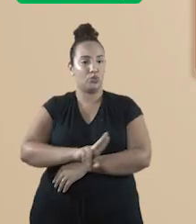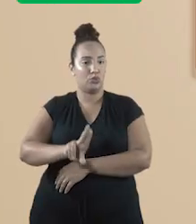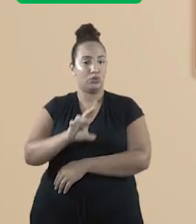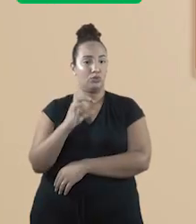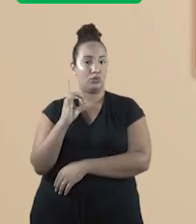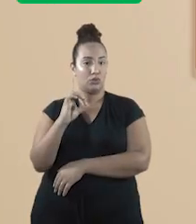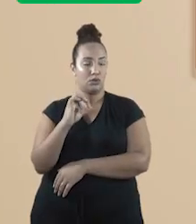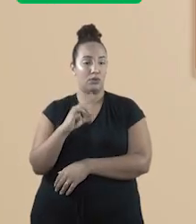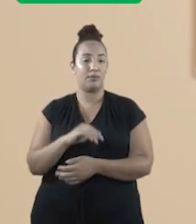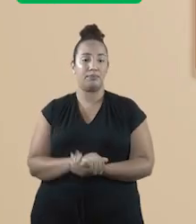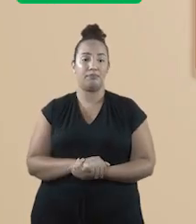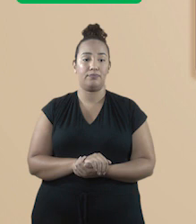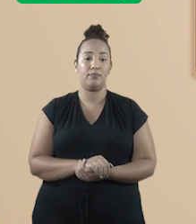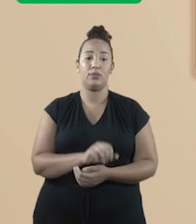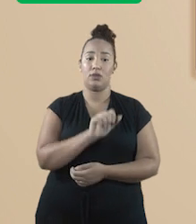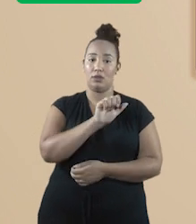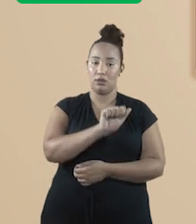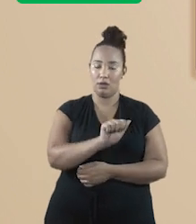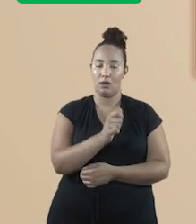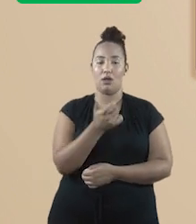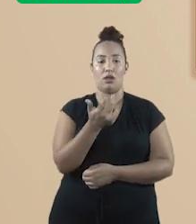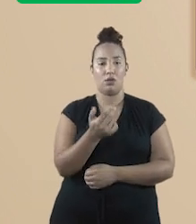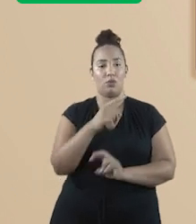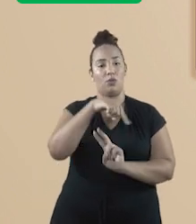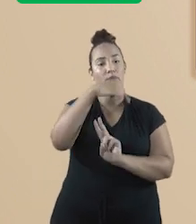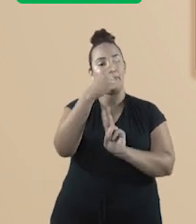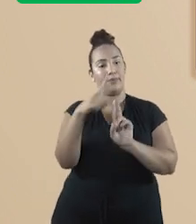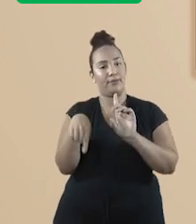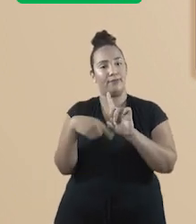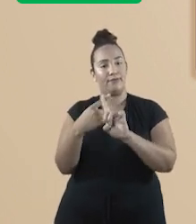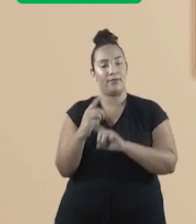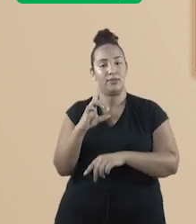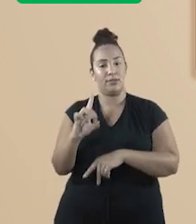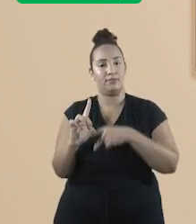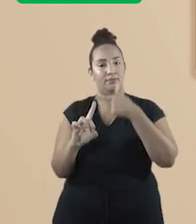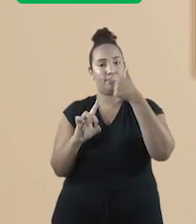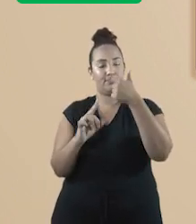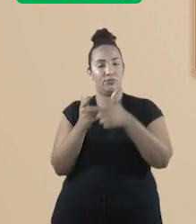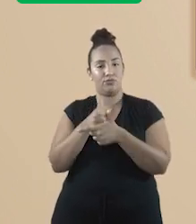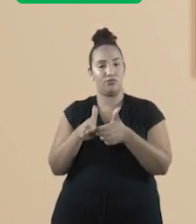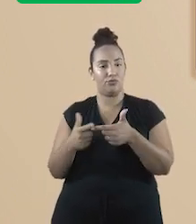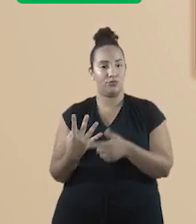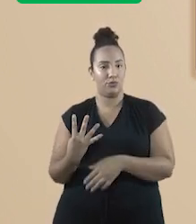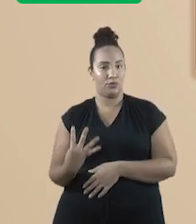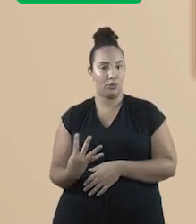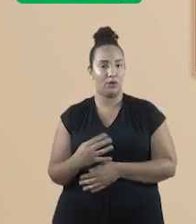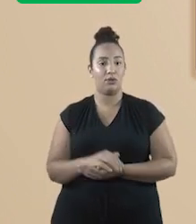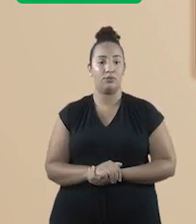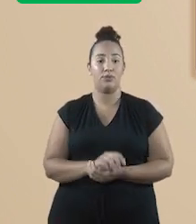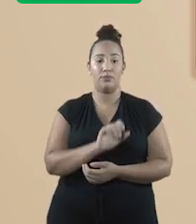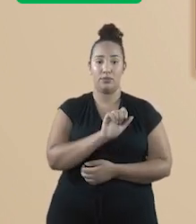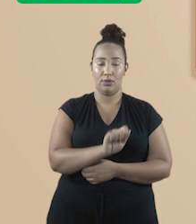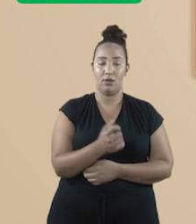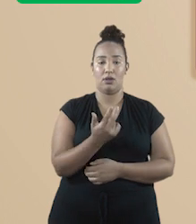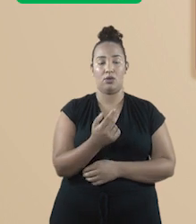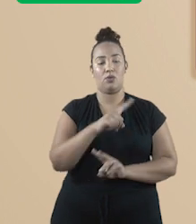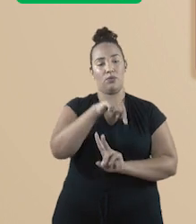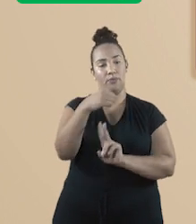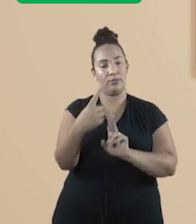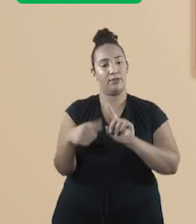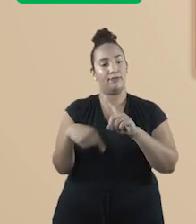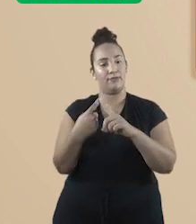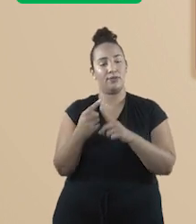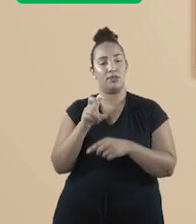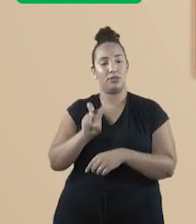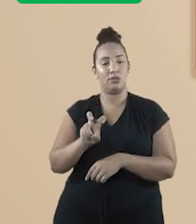A é igual a π vezes d² sobre 4. Então, A é igual a π vezes